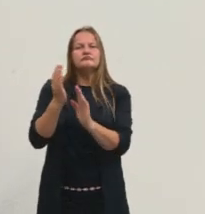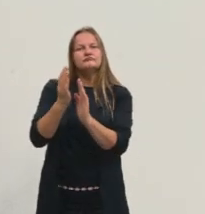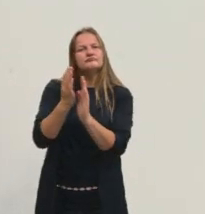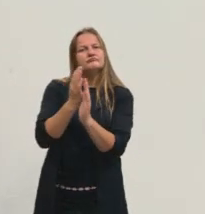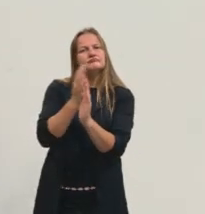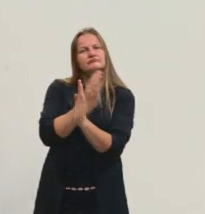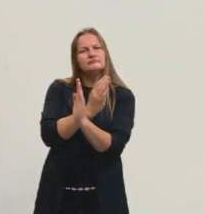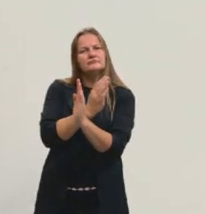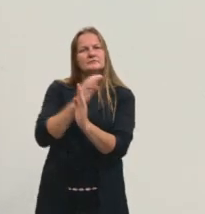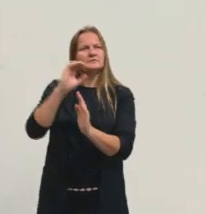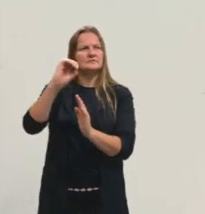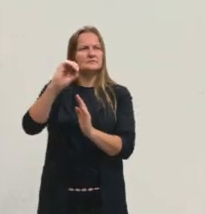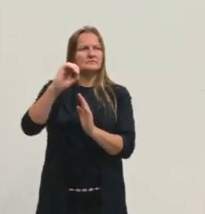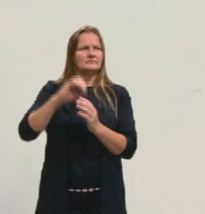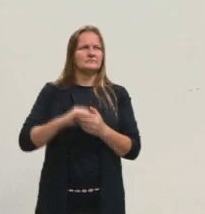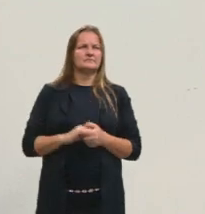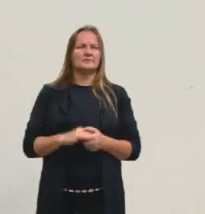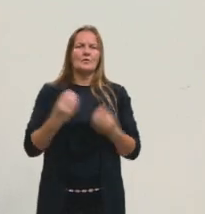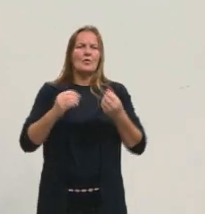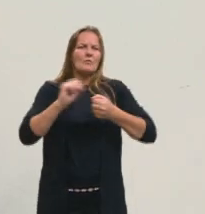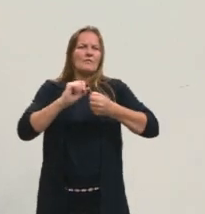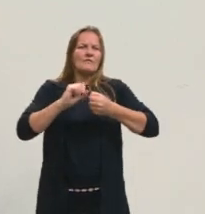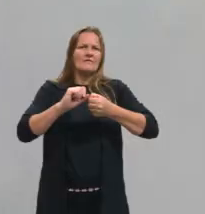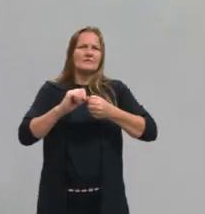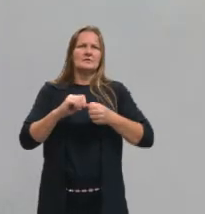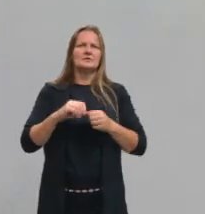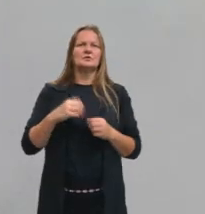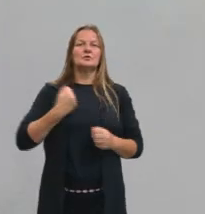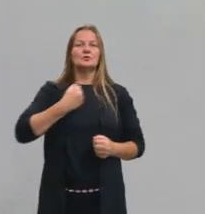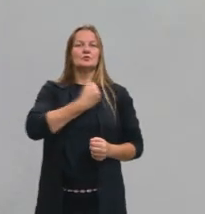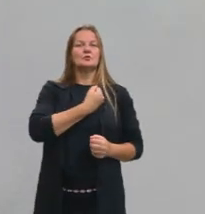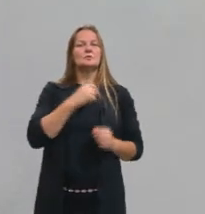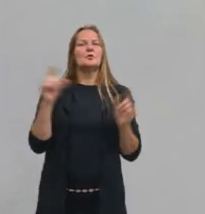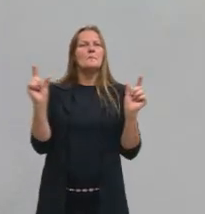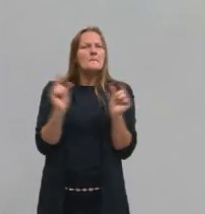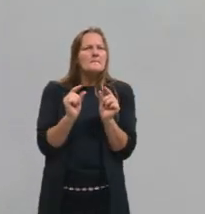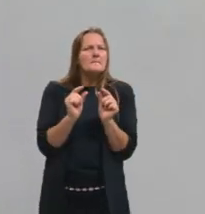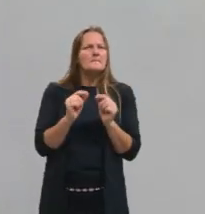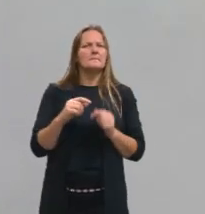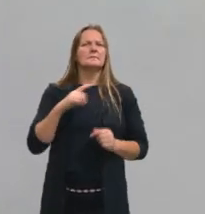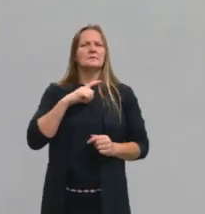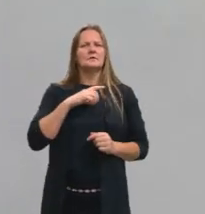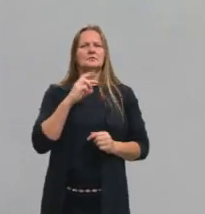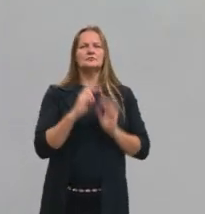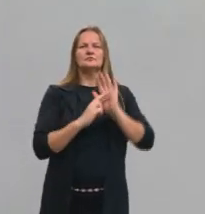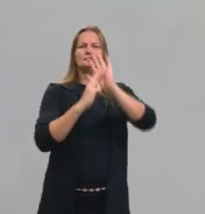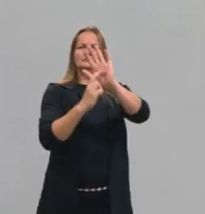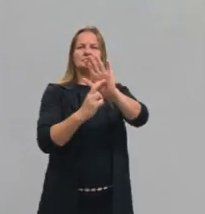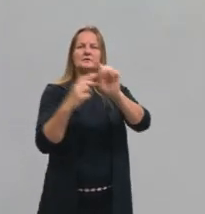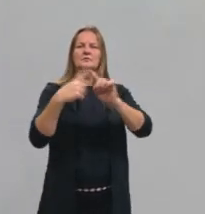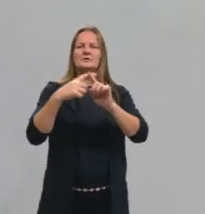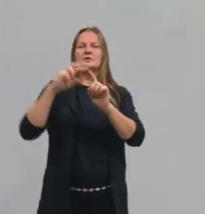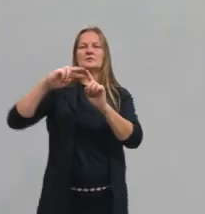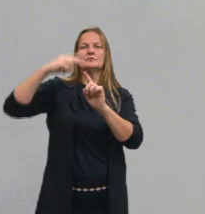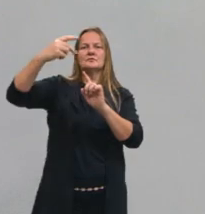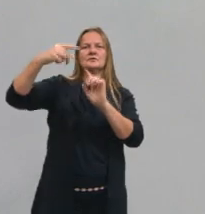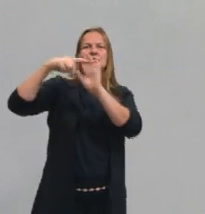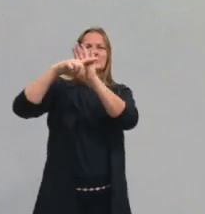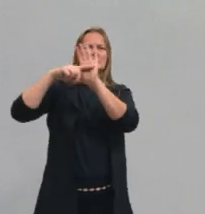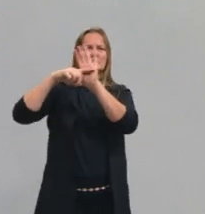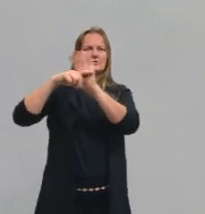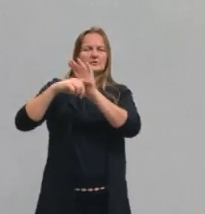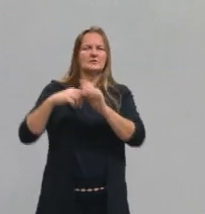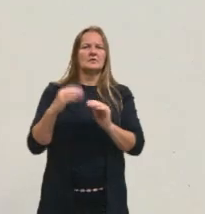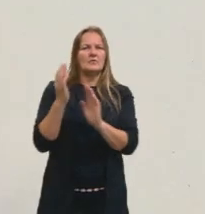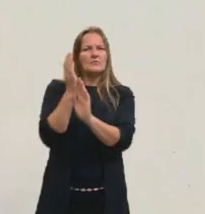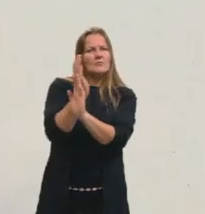do zero. De novo, é um número menor do que ele representa por causa do expoente negativo. Andamos duas casas